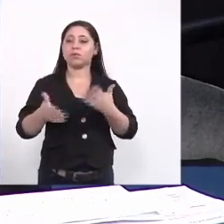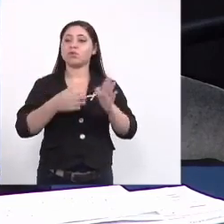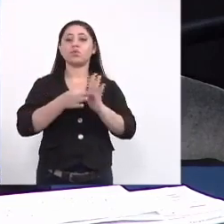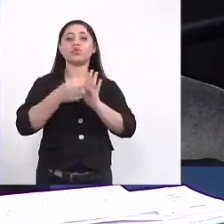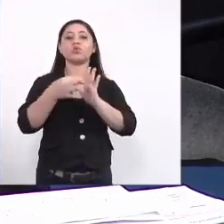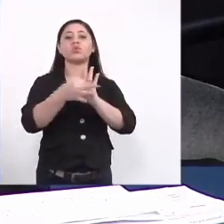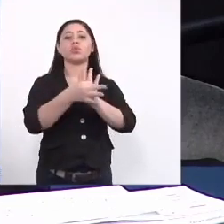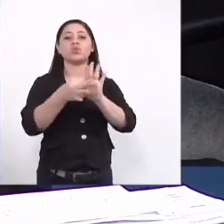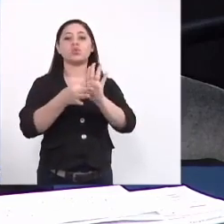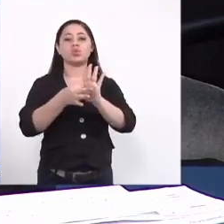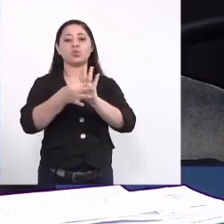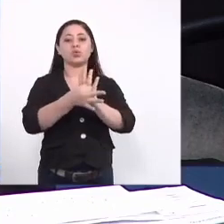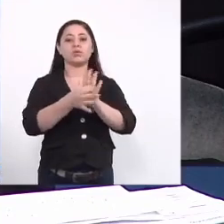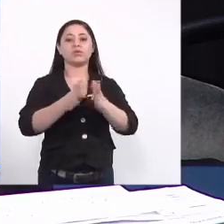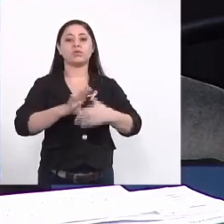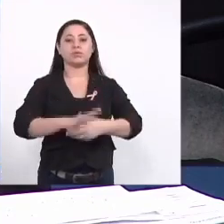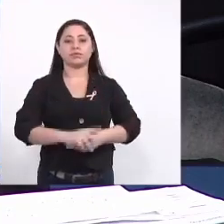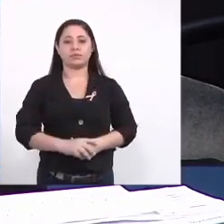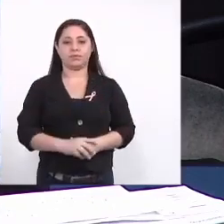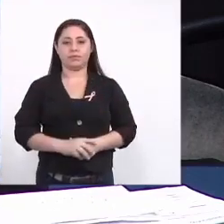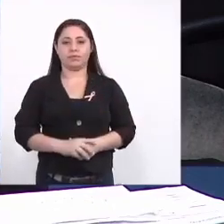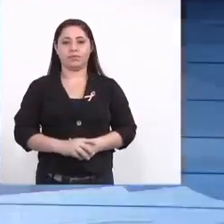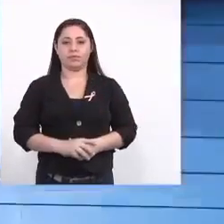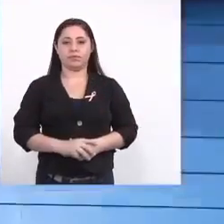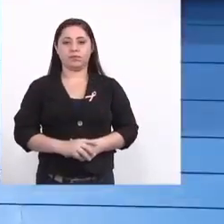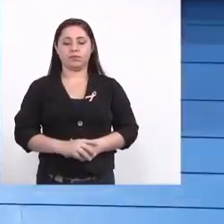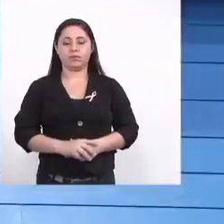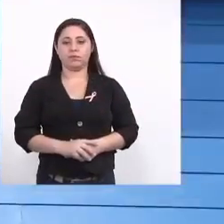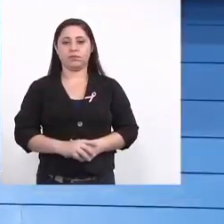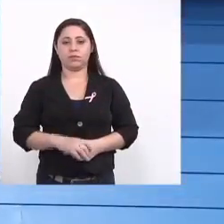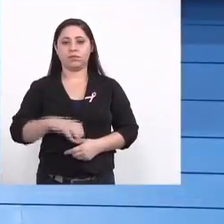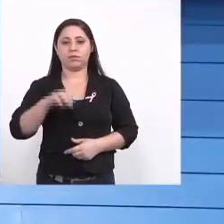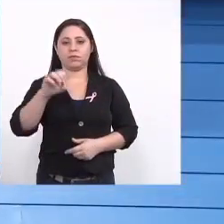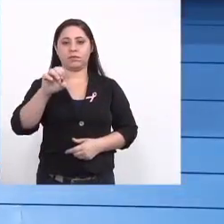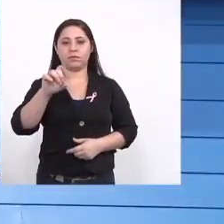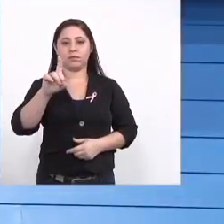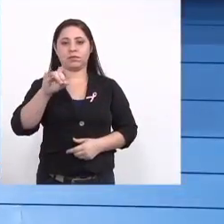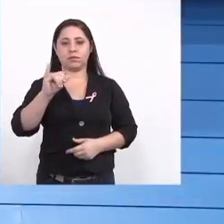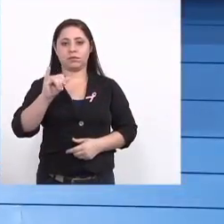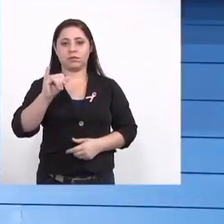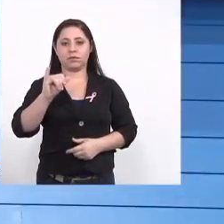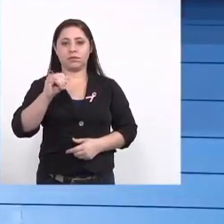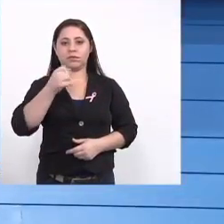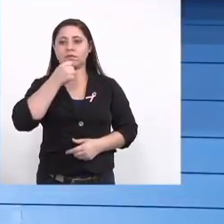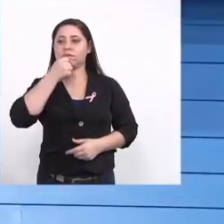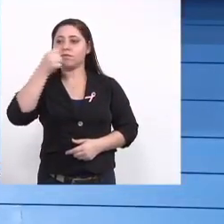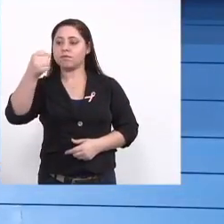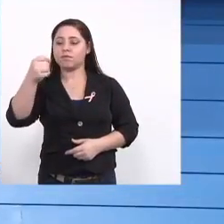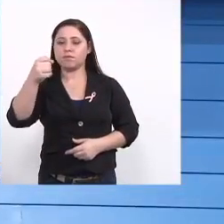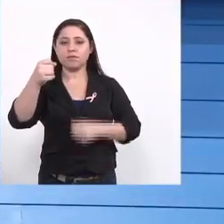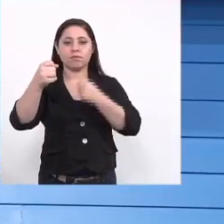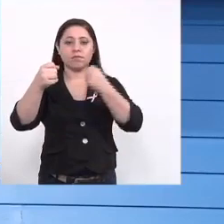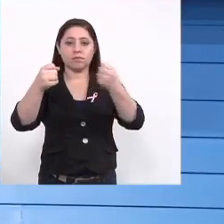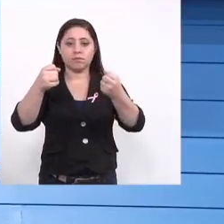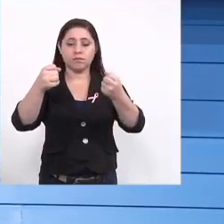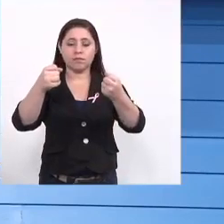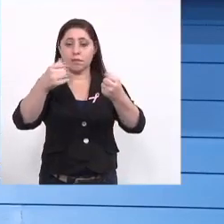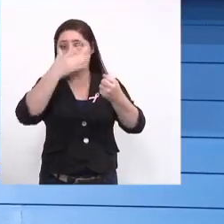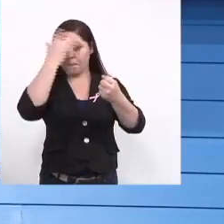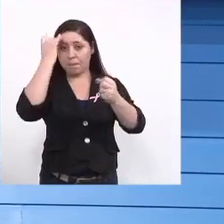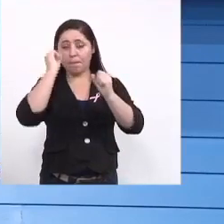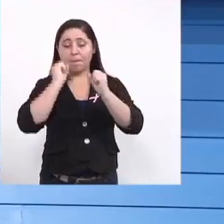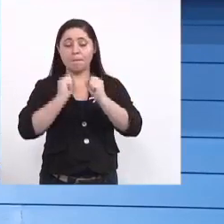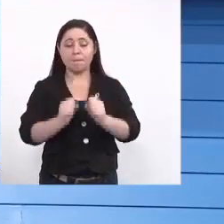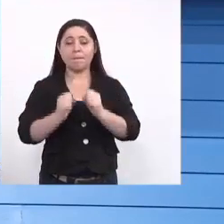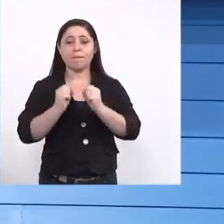considerações a Edir vai entregar o microfone para que a